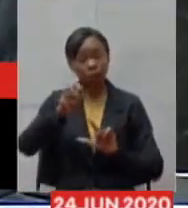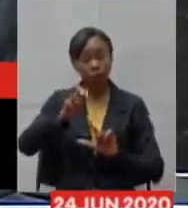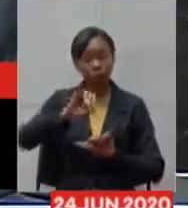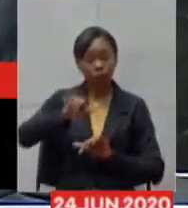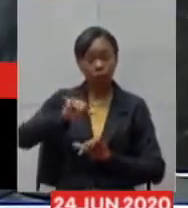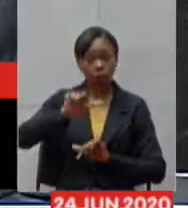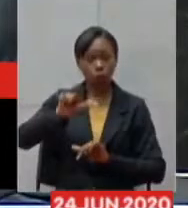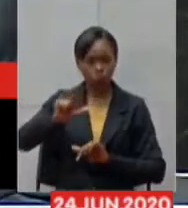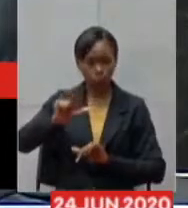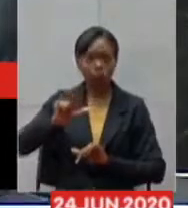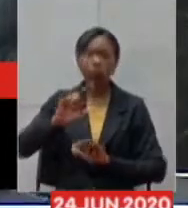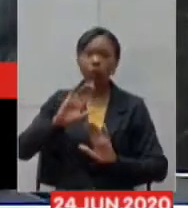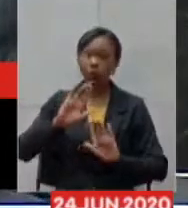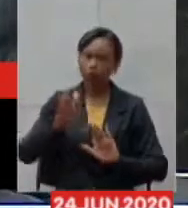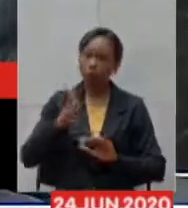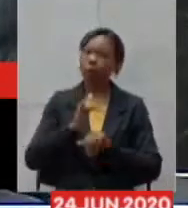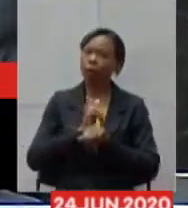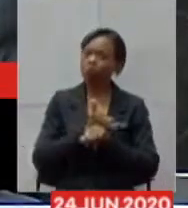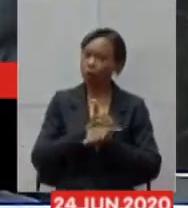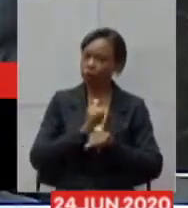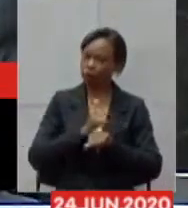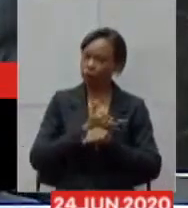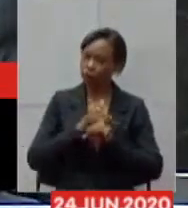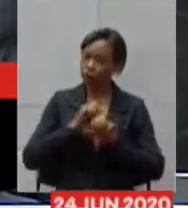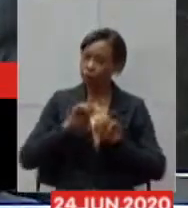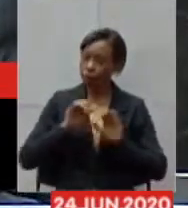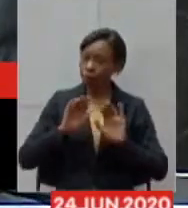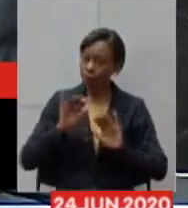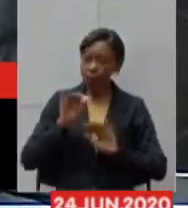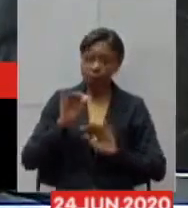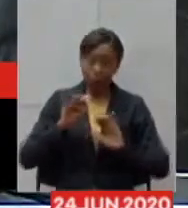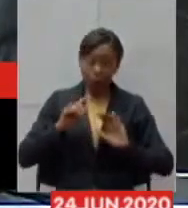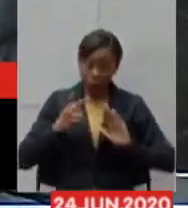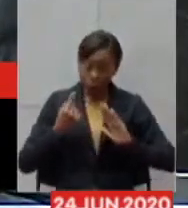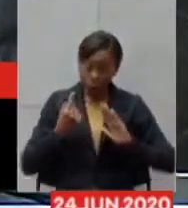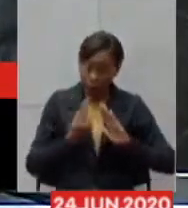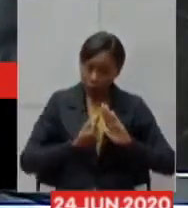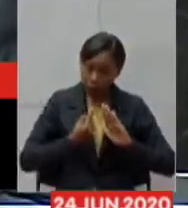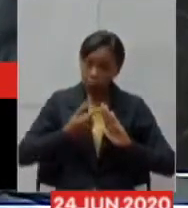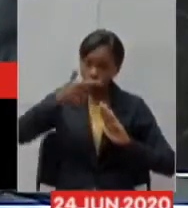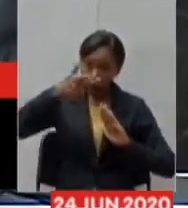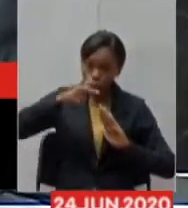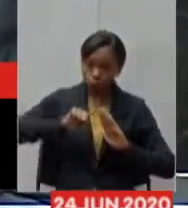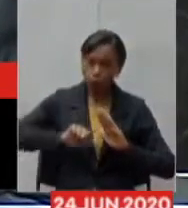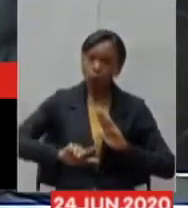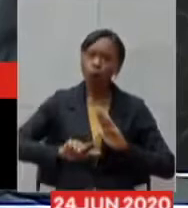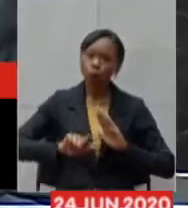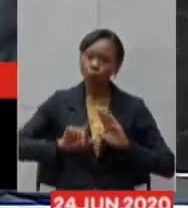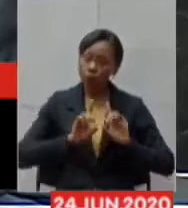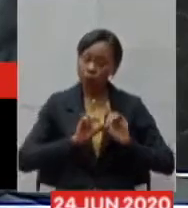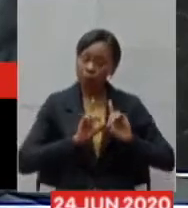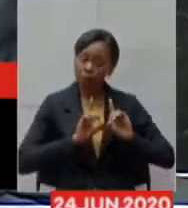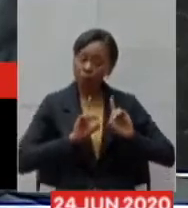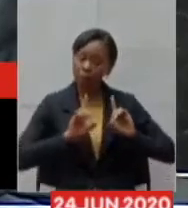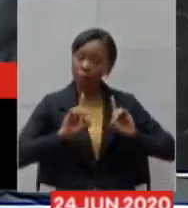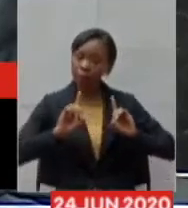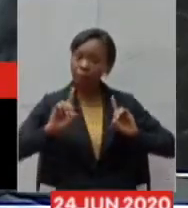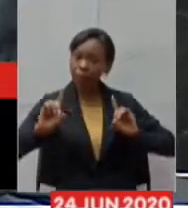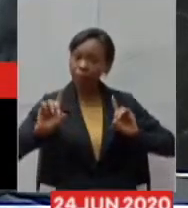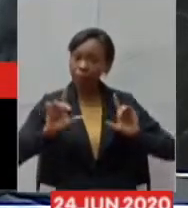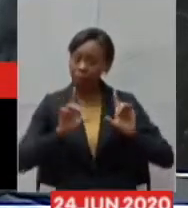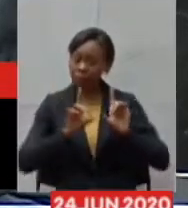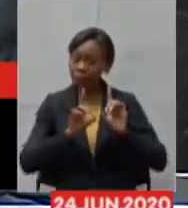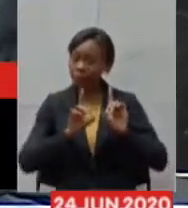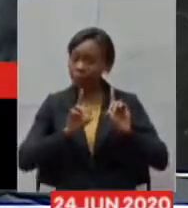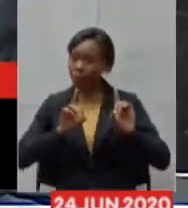tomamos medidas que era reforçar o distanciamento social e esse reforço do distanciamento social ele tem por objetivo